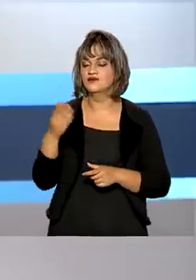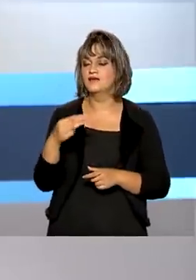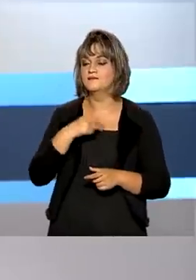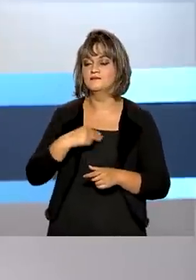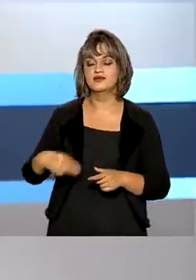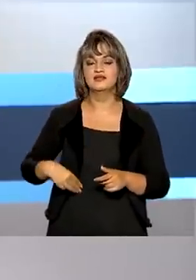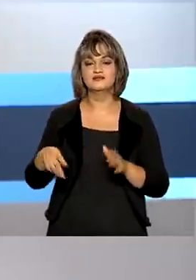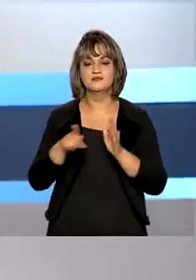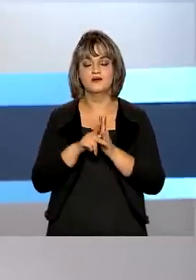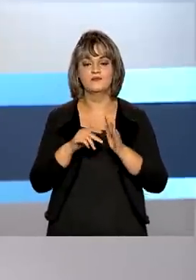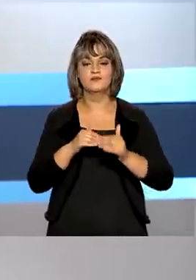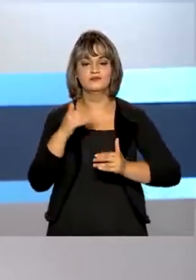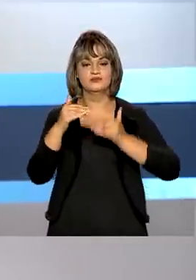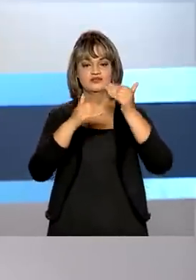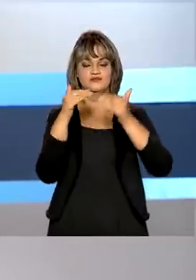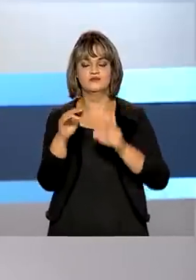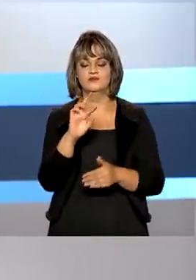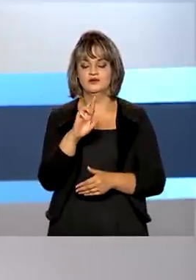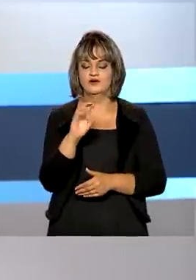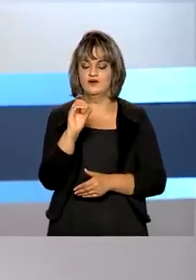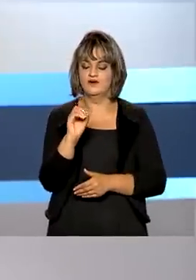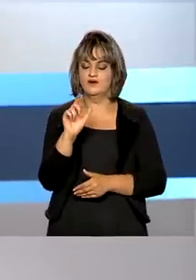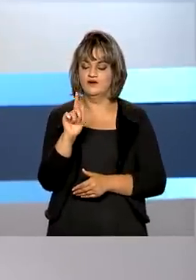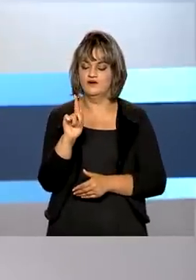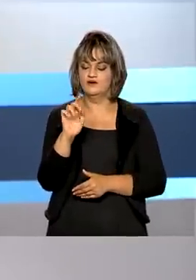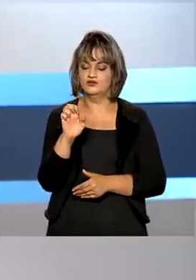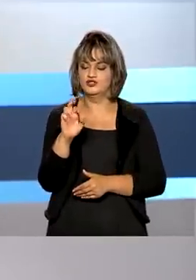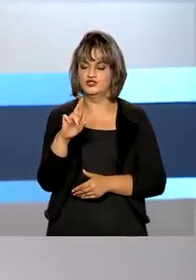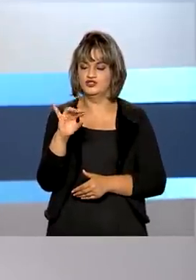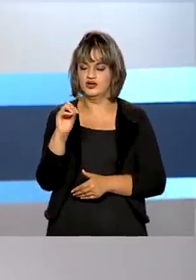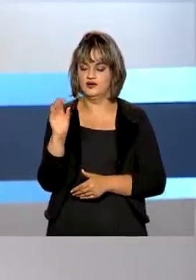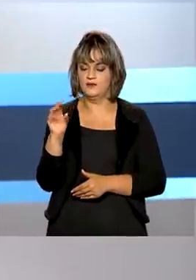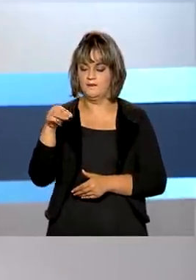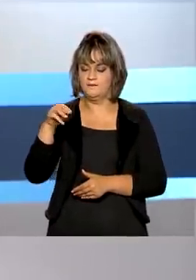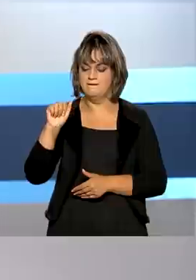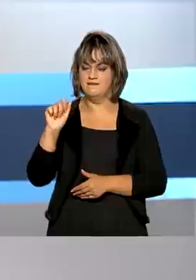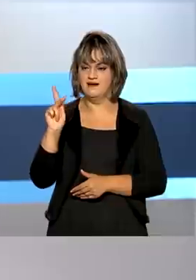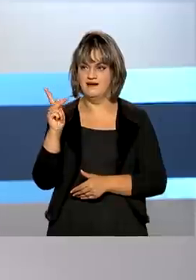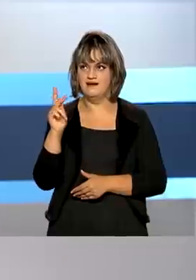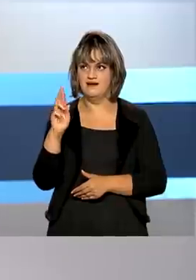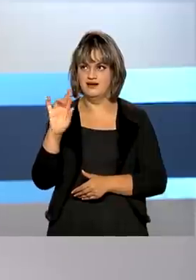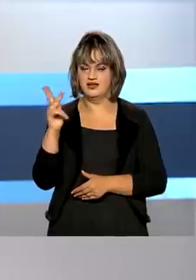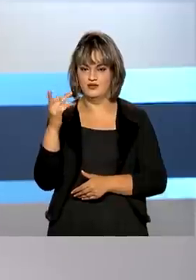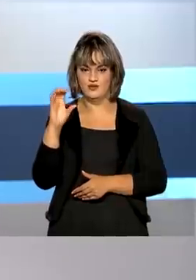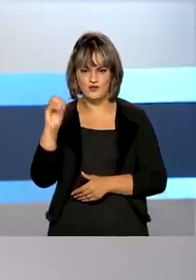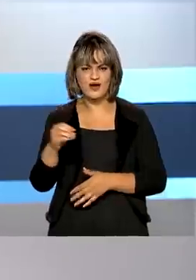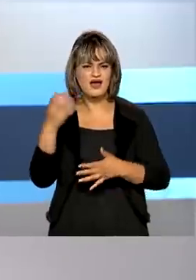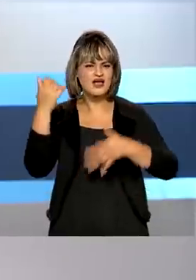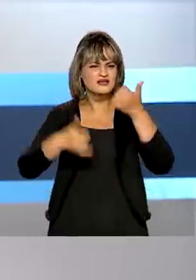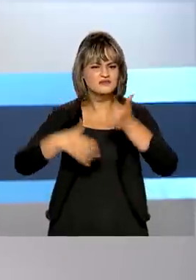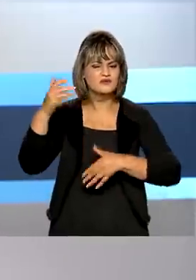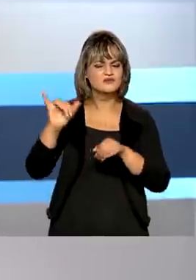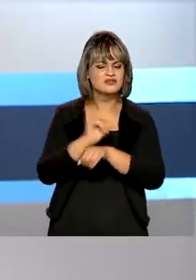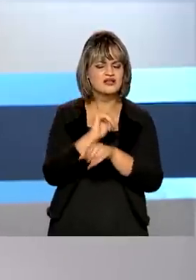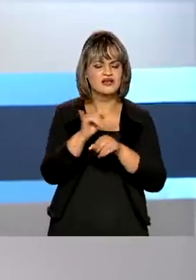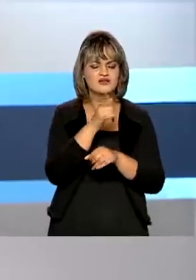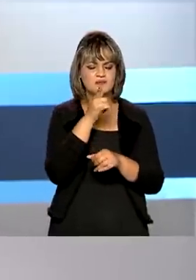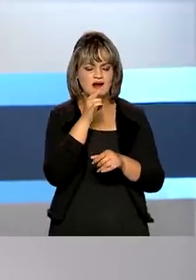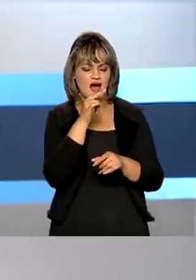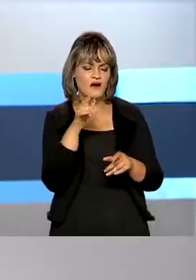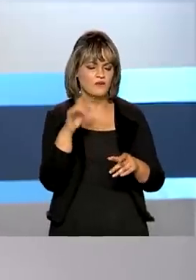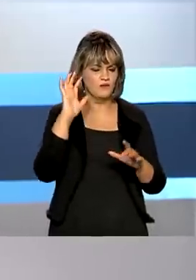ministro do Desenvolvimento Regional, Rogério Marinho. Ele falou das medidas do governo para garantir o abastecimento de água em todo o Brasil,